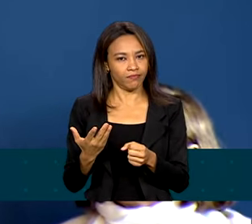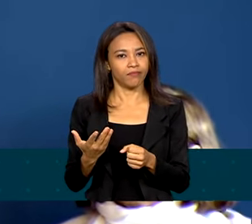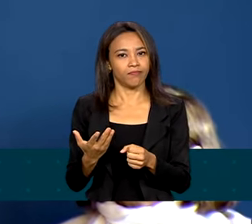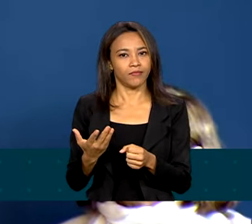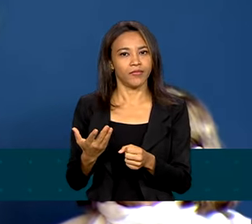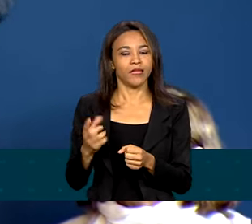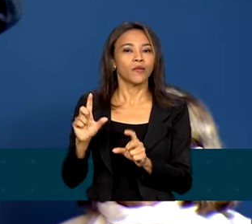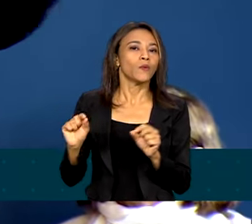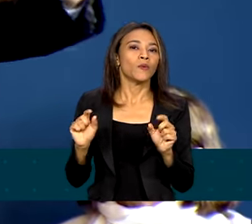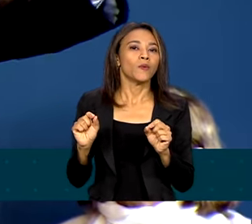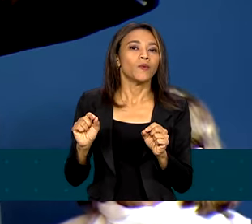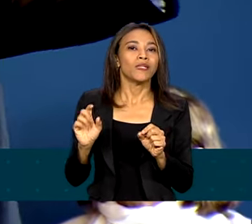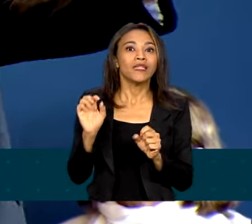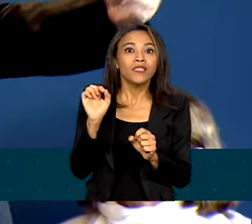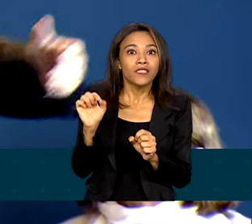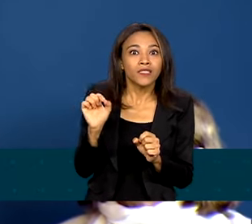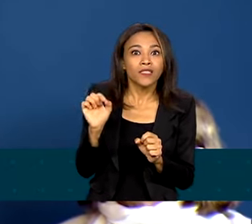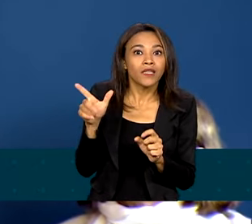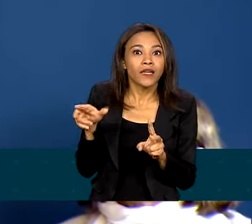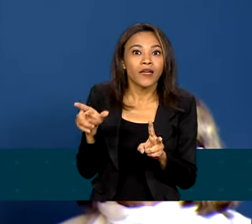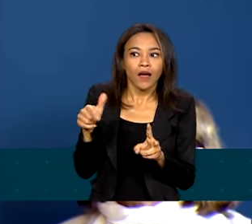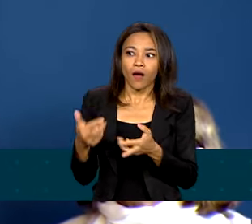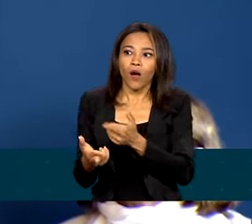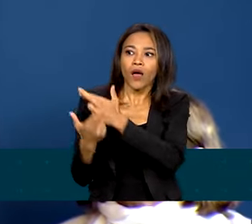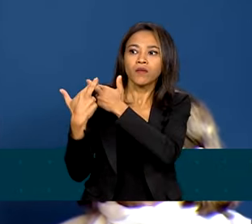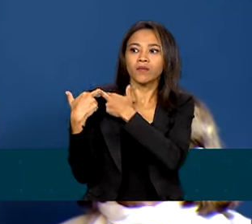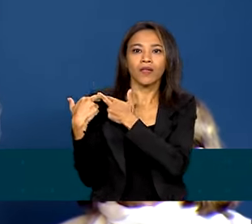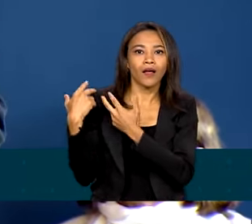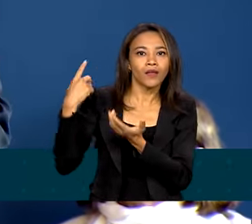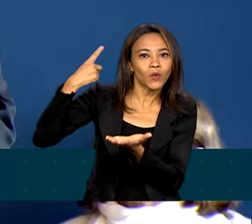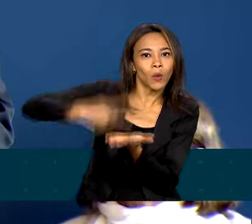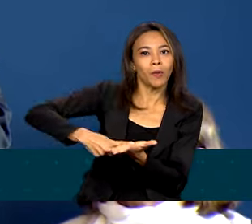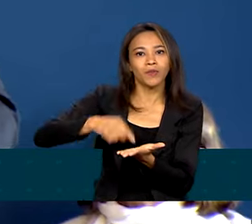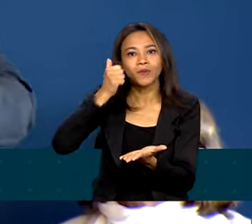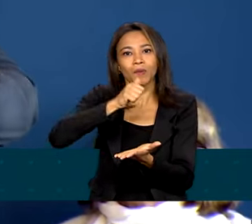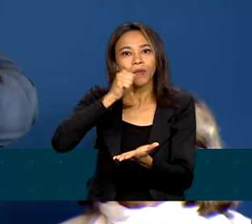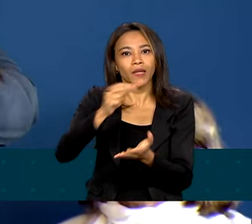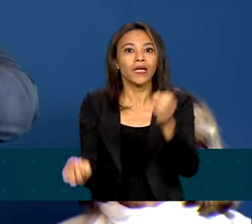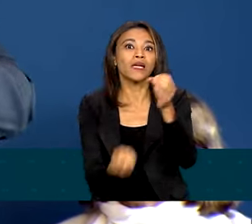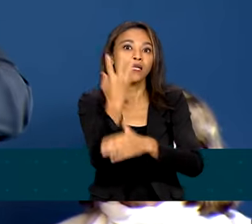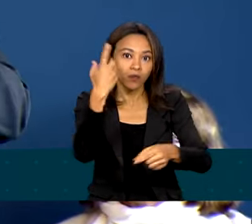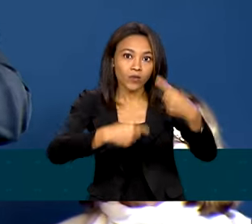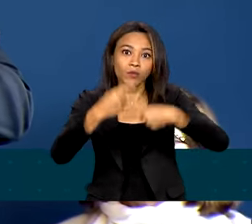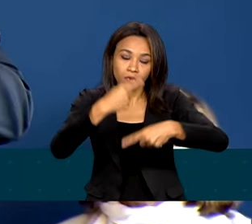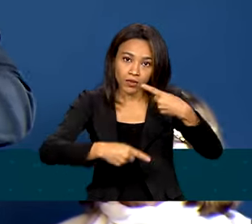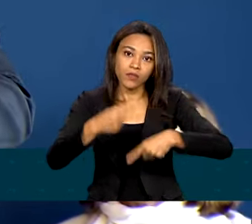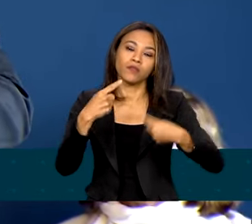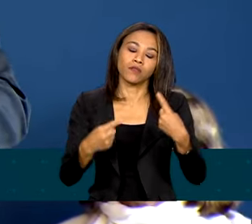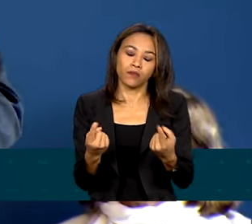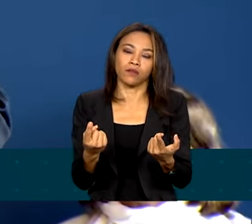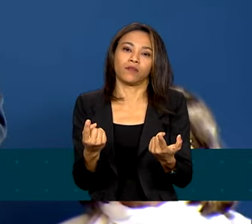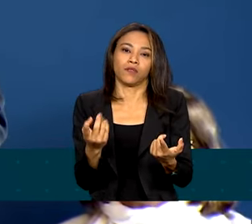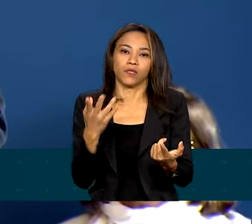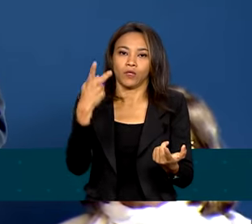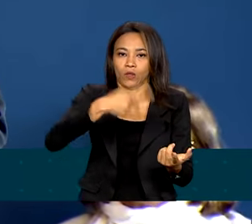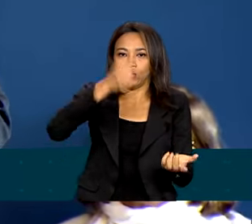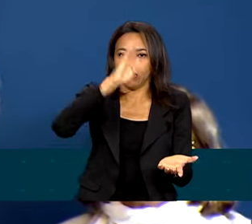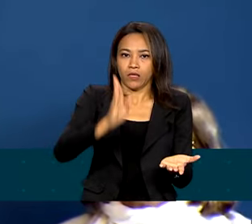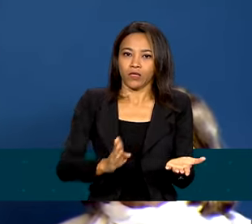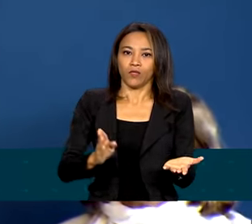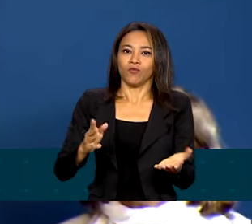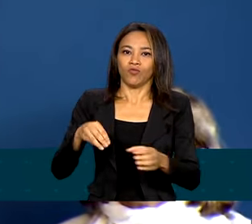e da negação do papel da mulher na condição das políticas públicas no Brasil. Na semana passada, eu havia aqui